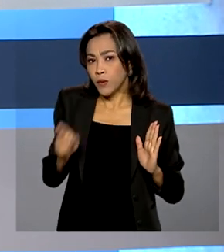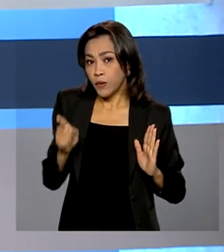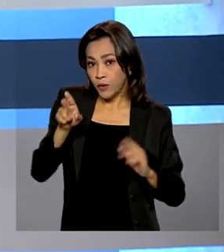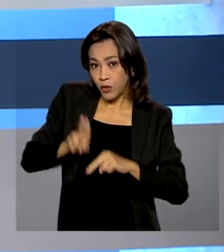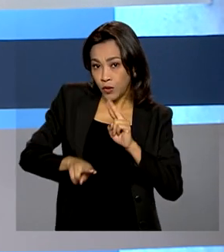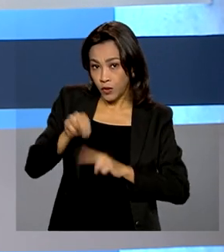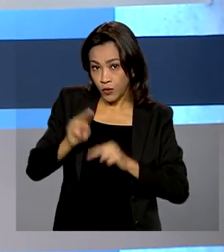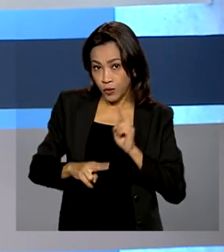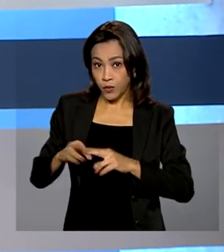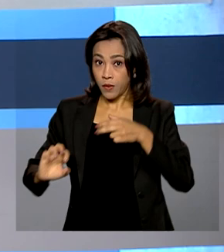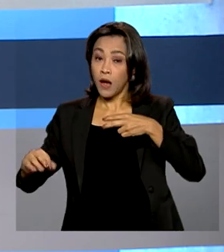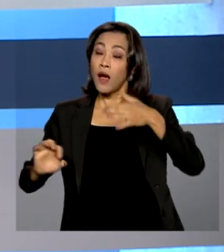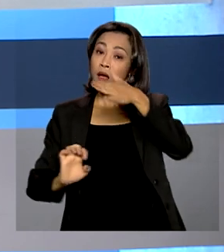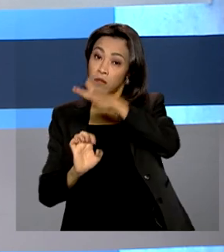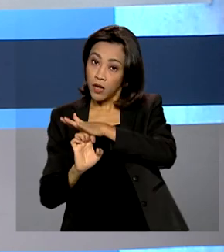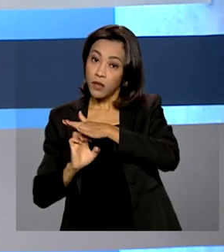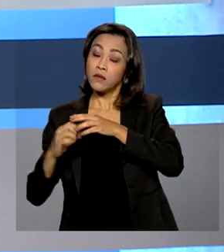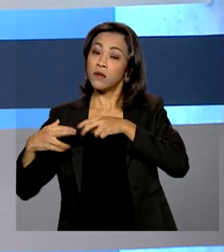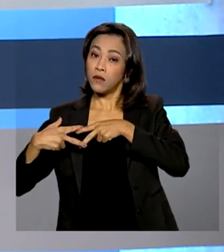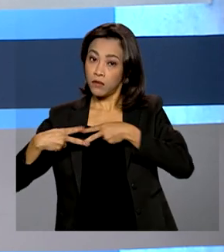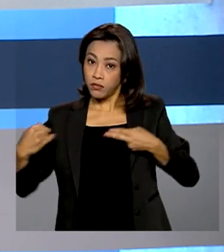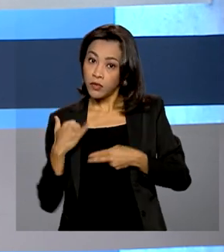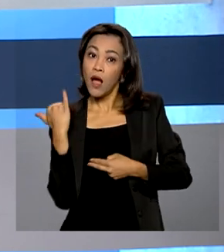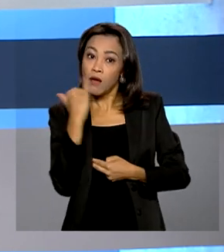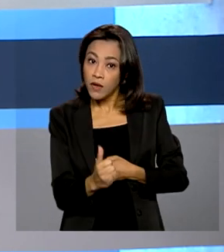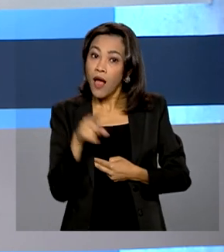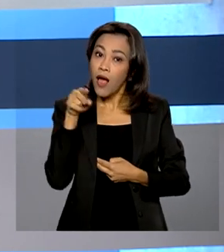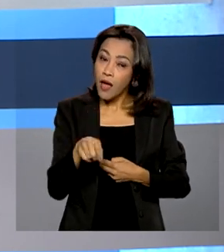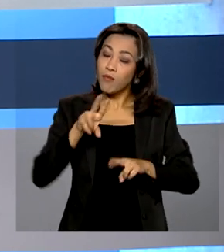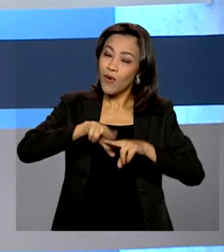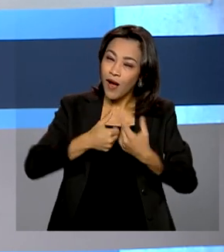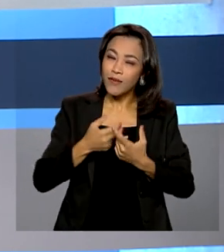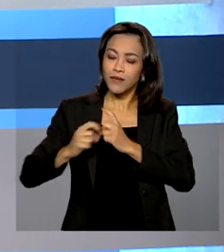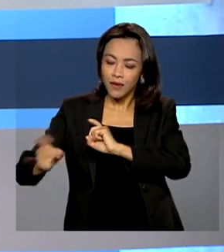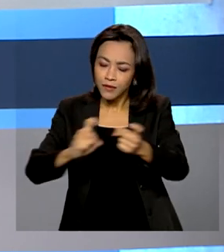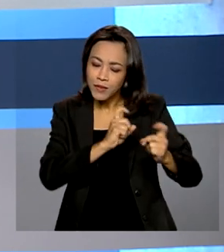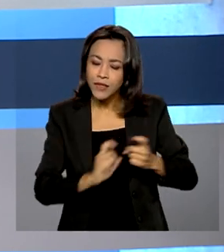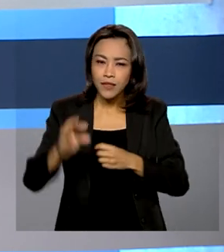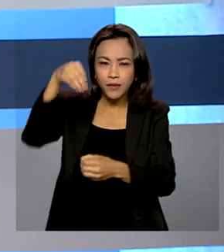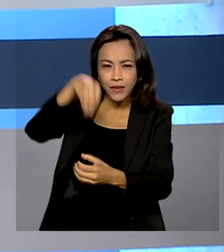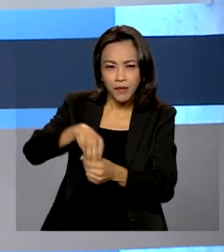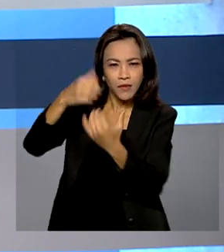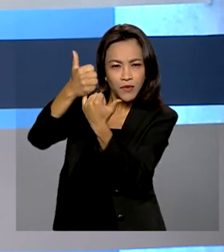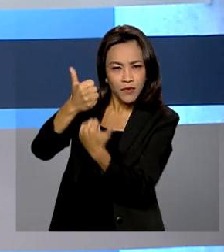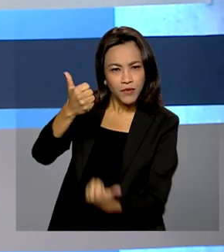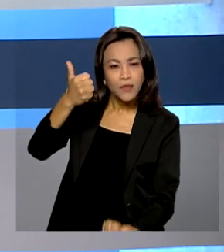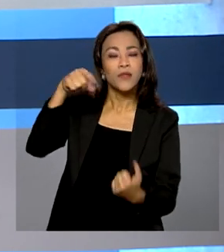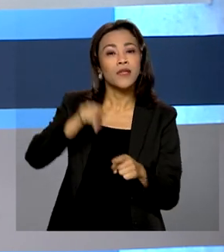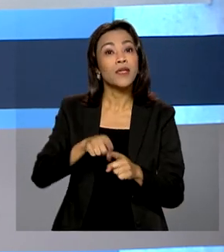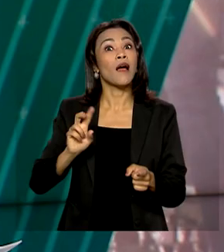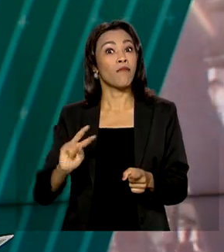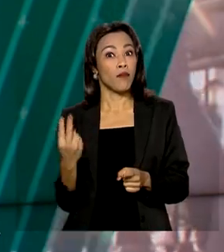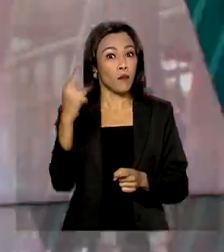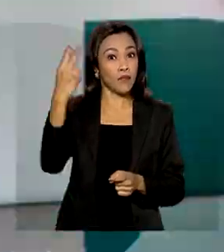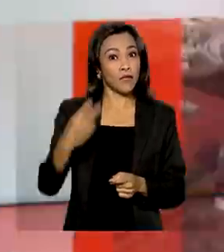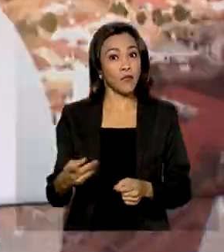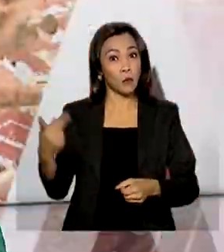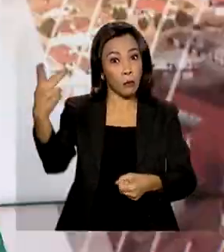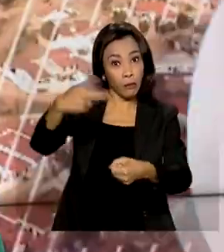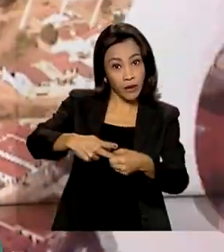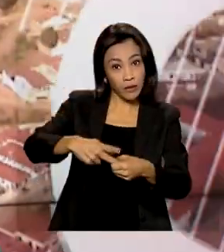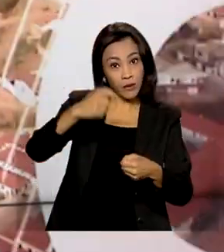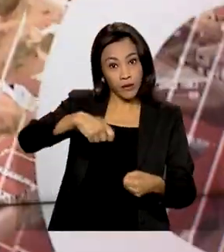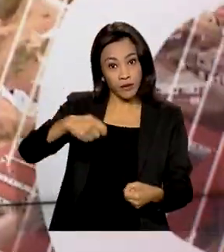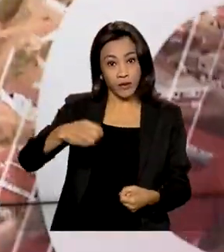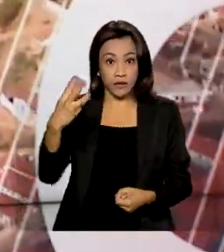Segundo a estatal, o resultado reflete o desempenho operacional e a valorização do petróleo no trimestre. Uma